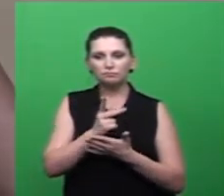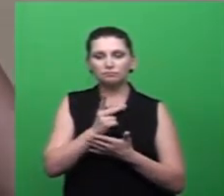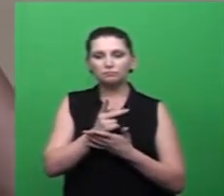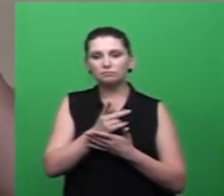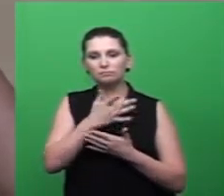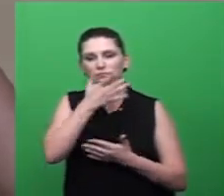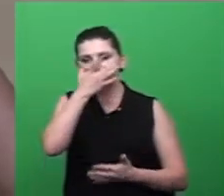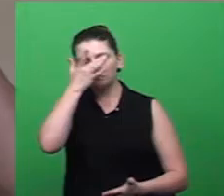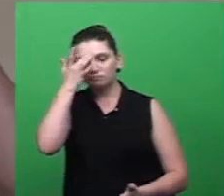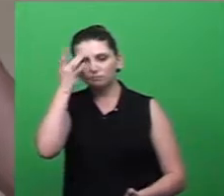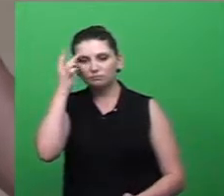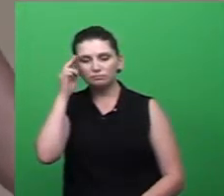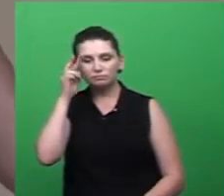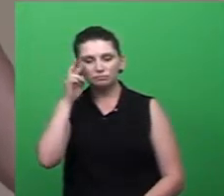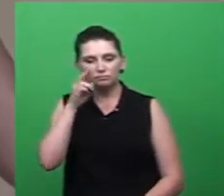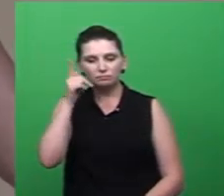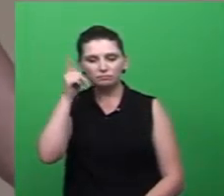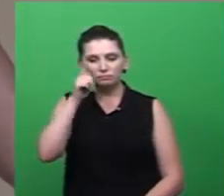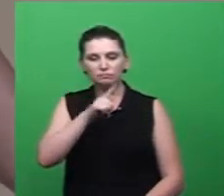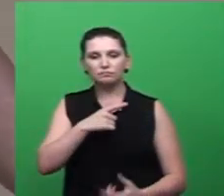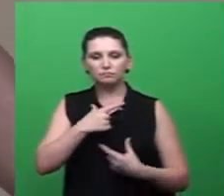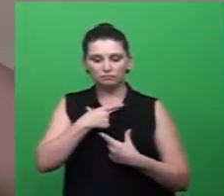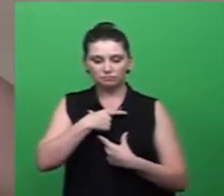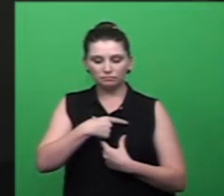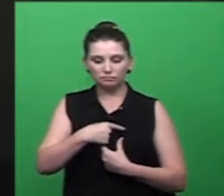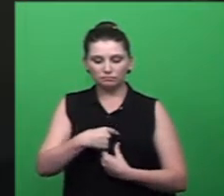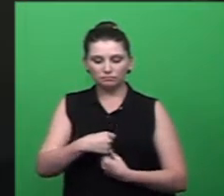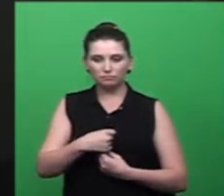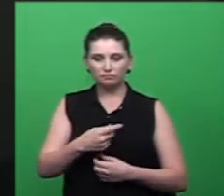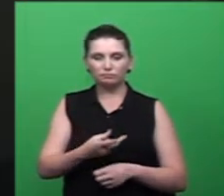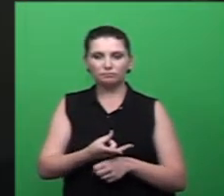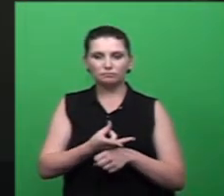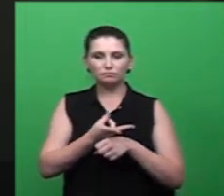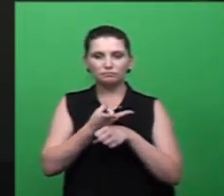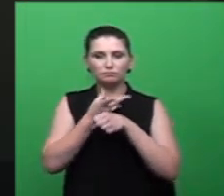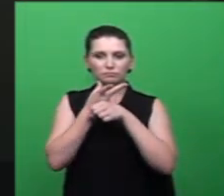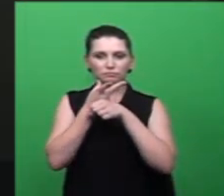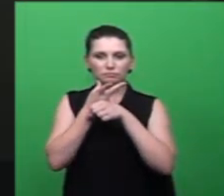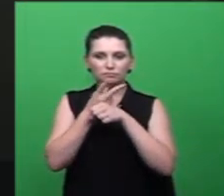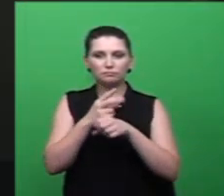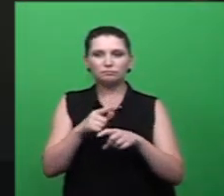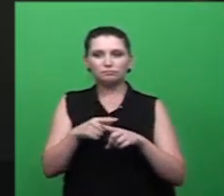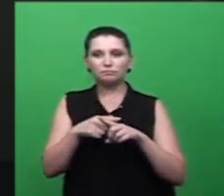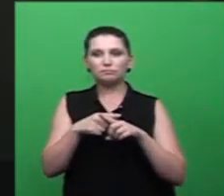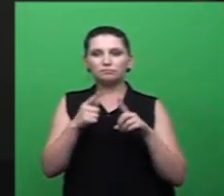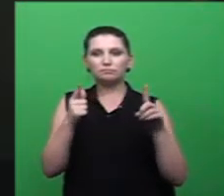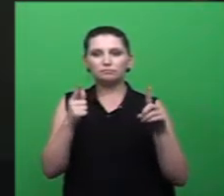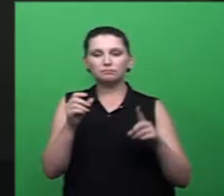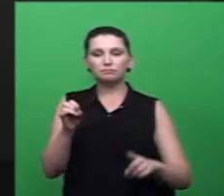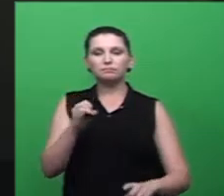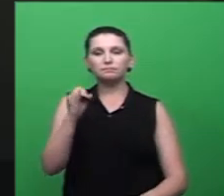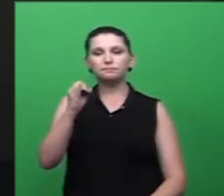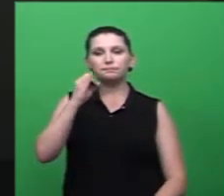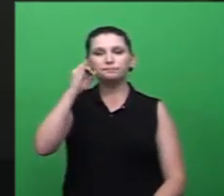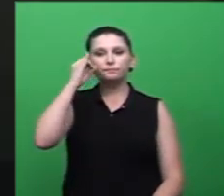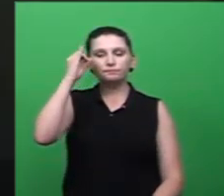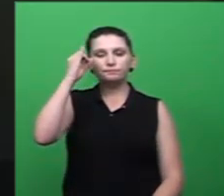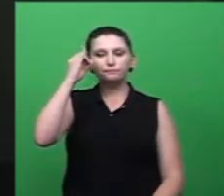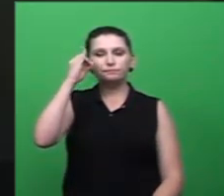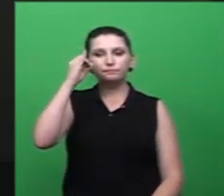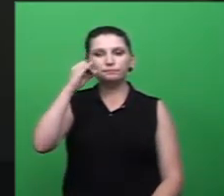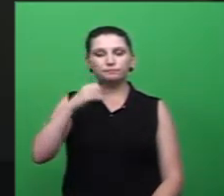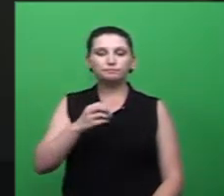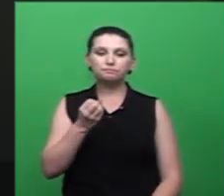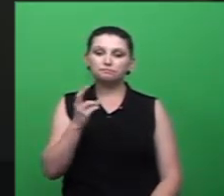ganha uma medalha, uma taça, um troféu, porém, muito mais do que o troféu ou a medalha ou a